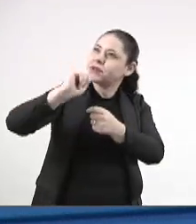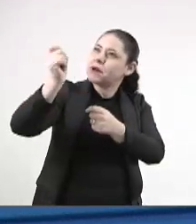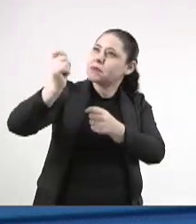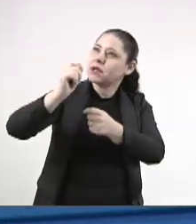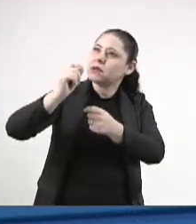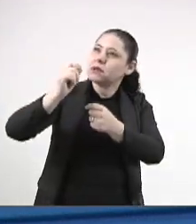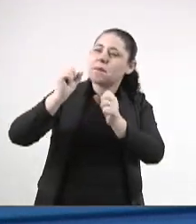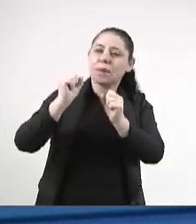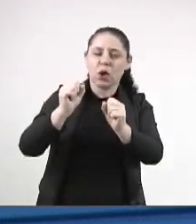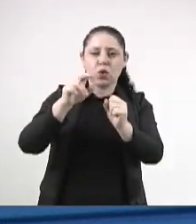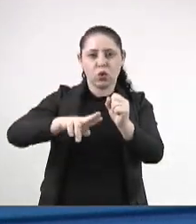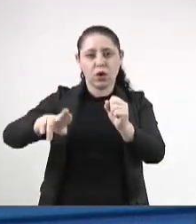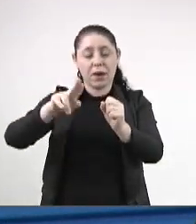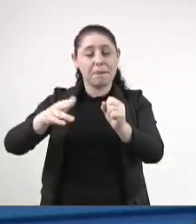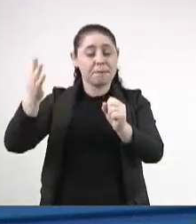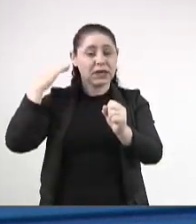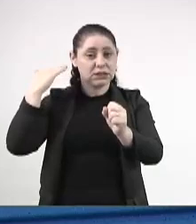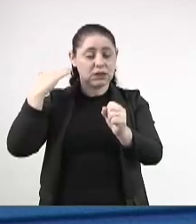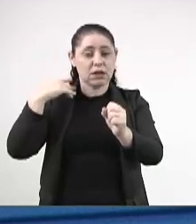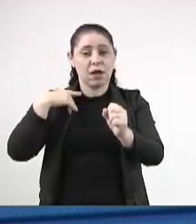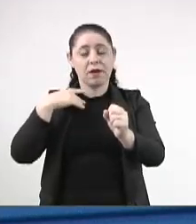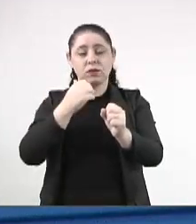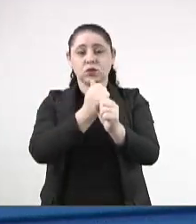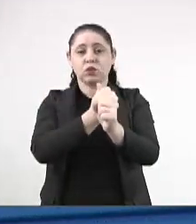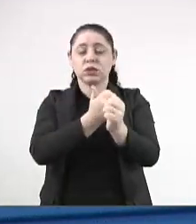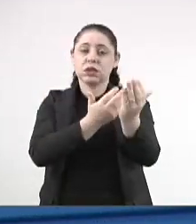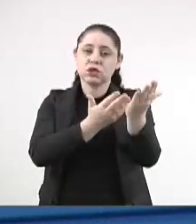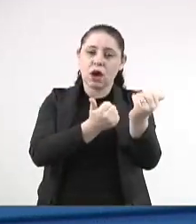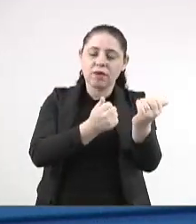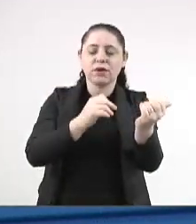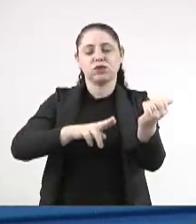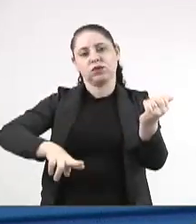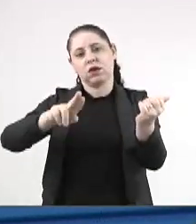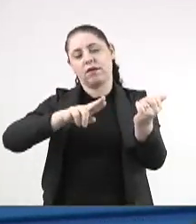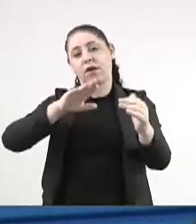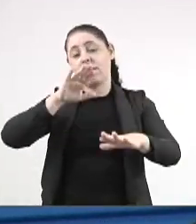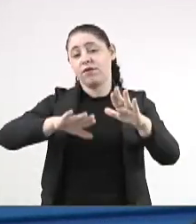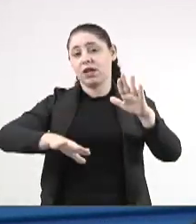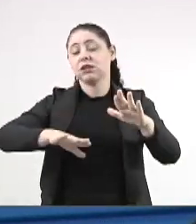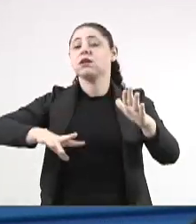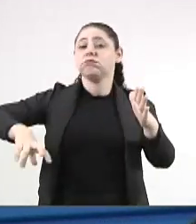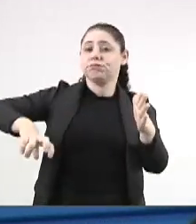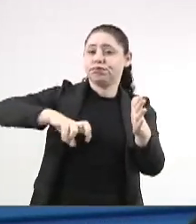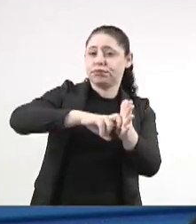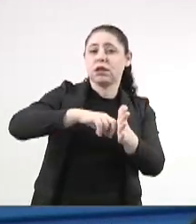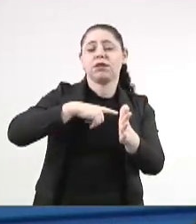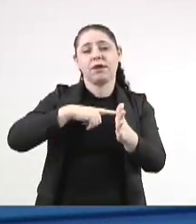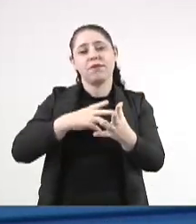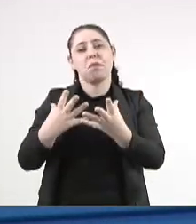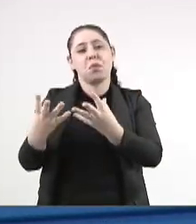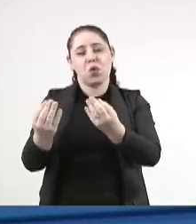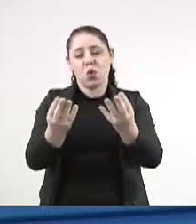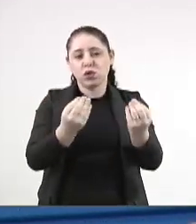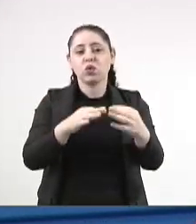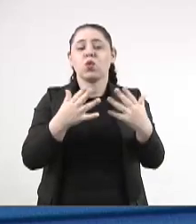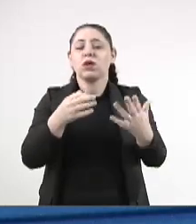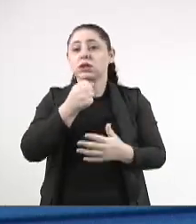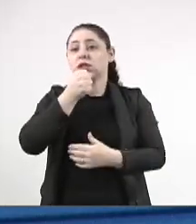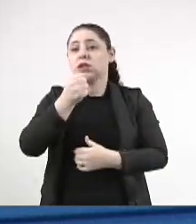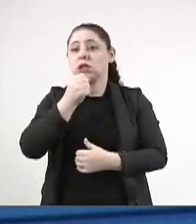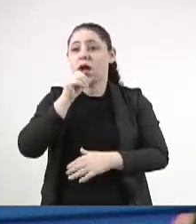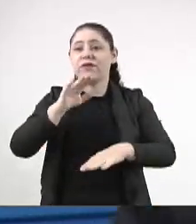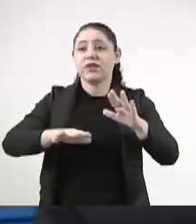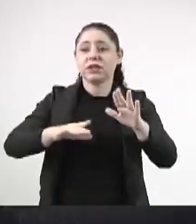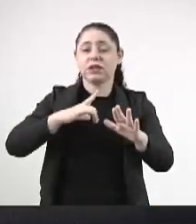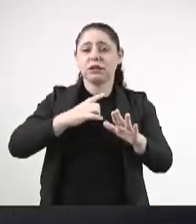era usado, a meninada costumava usar muito isso, e vários acidentes foram registrados. gente, quanto jornalista, eu cheguei a cobrir